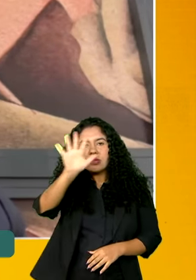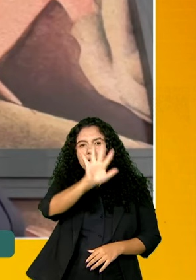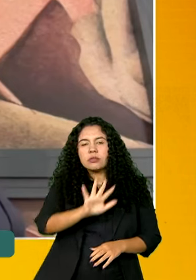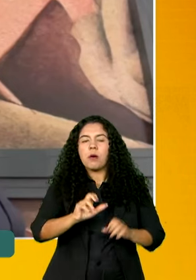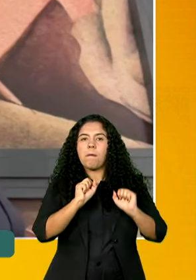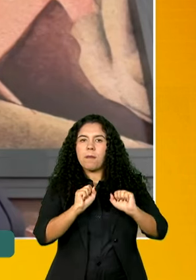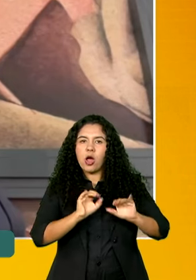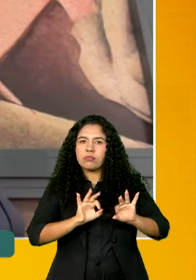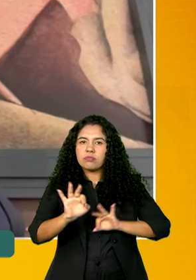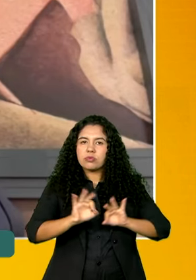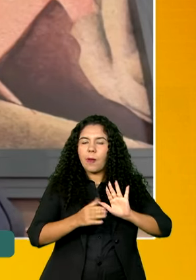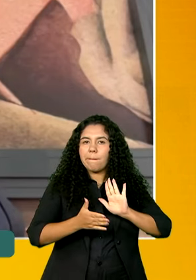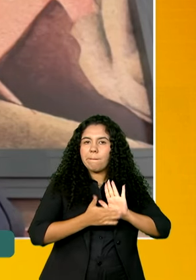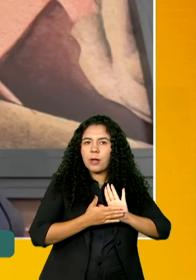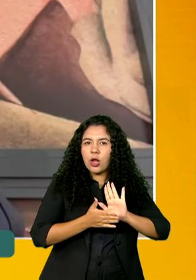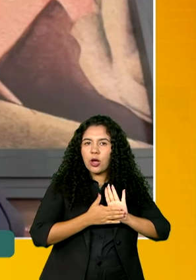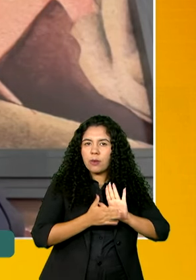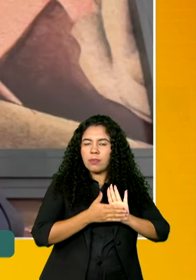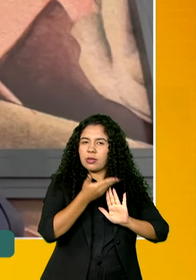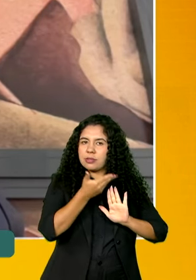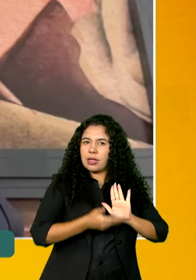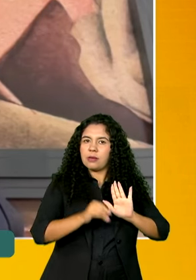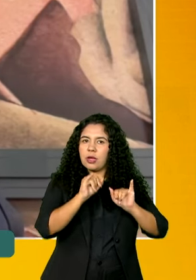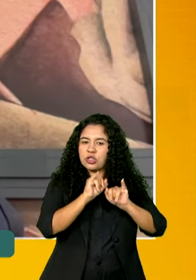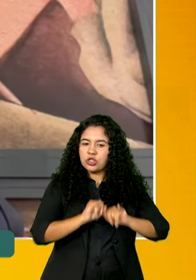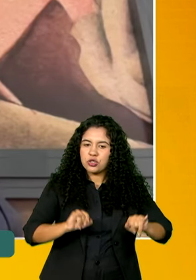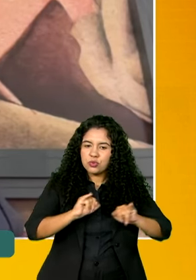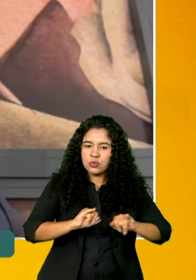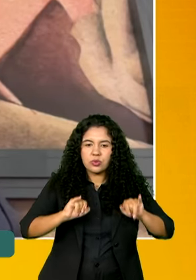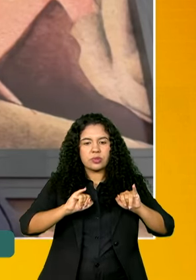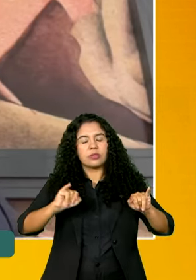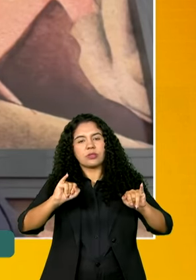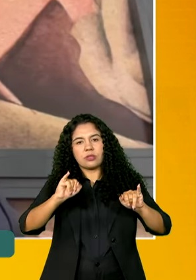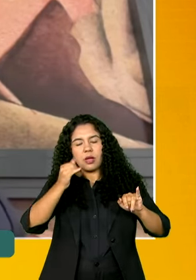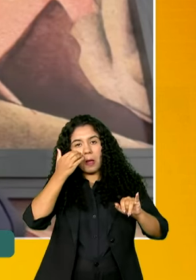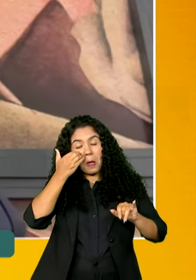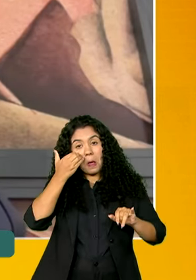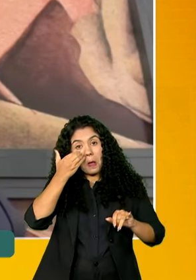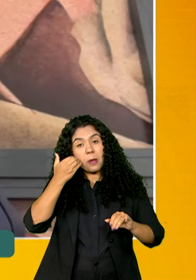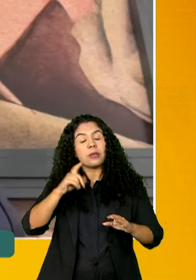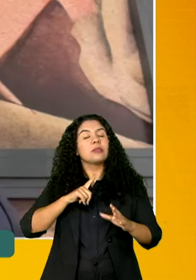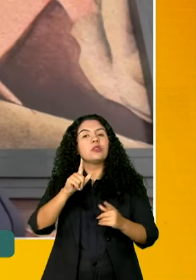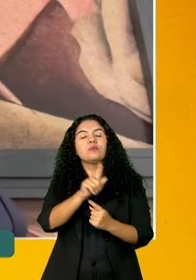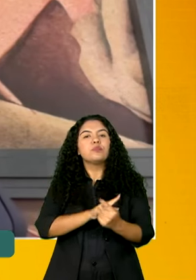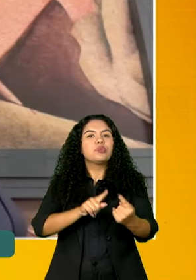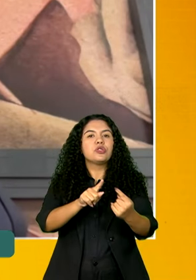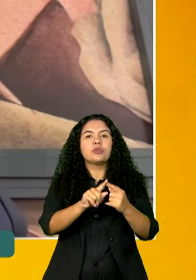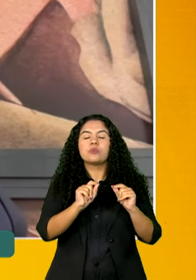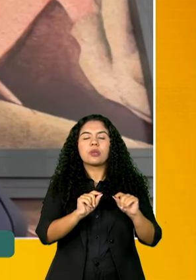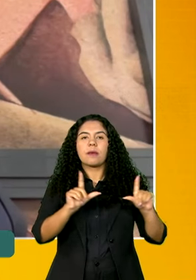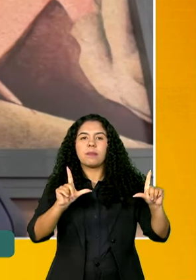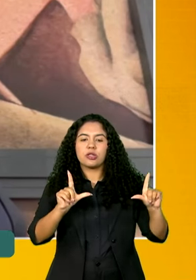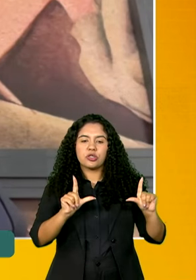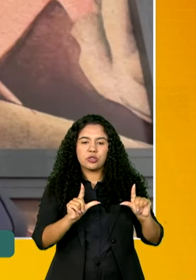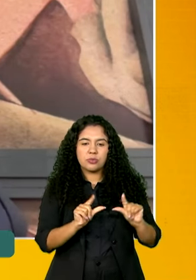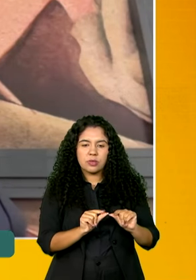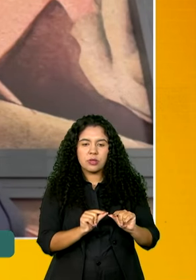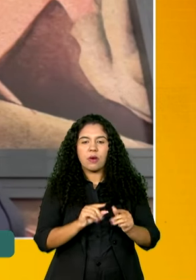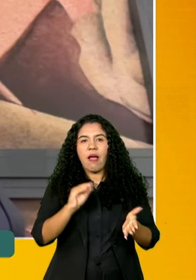proposta de divulgação científica, popularização da ciência, que tenha como foco diminuir a